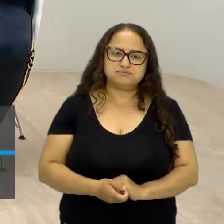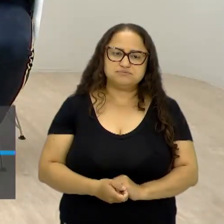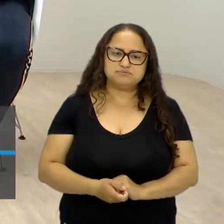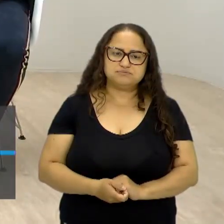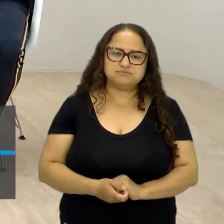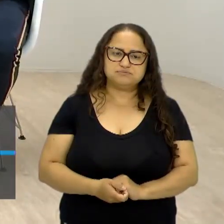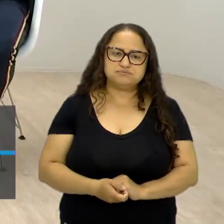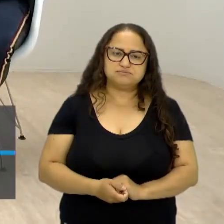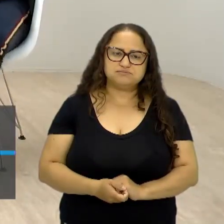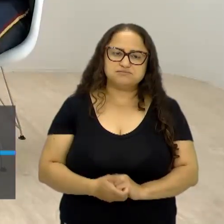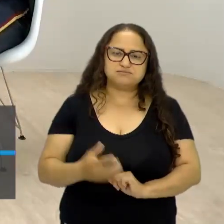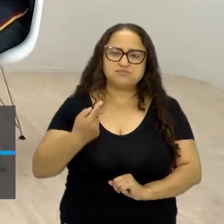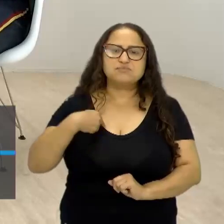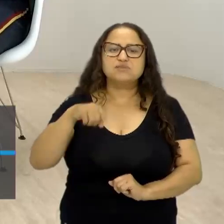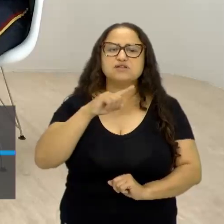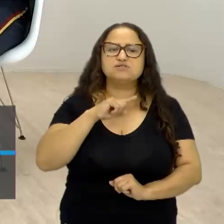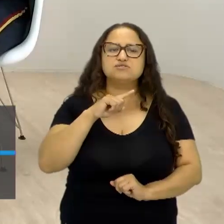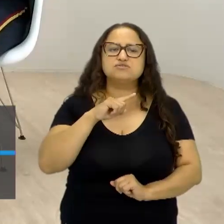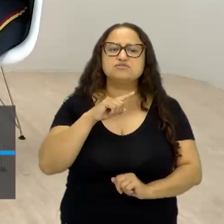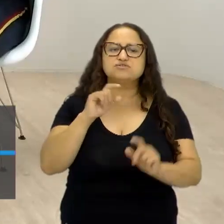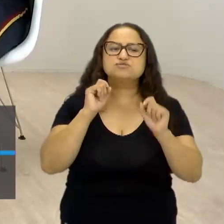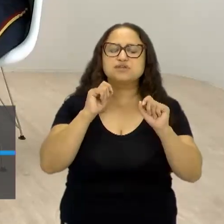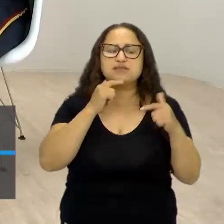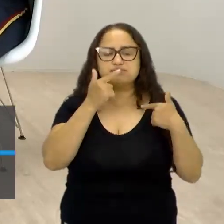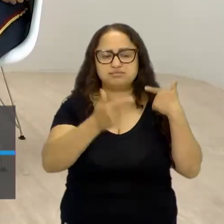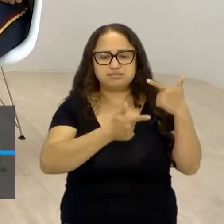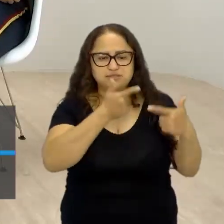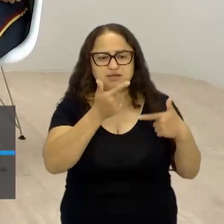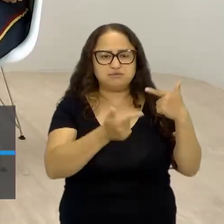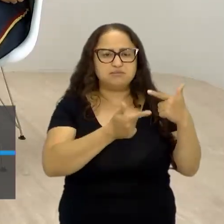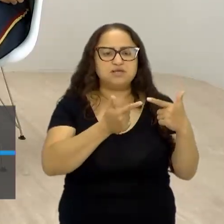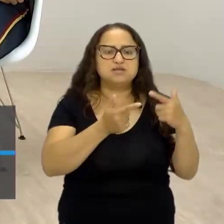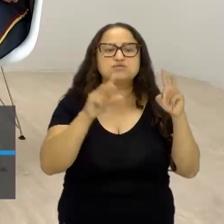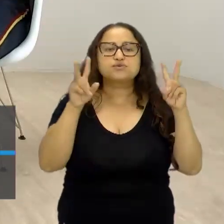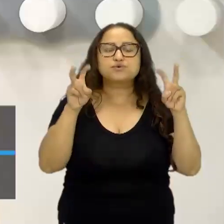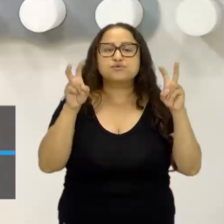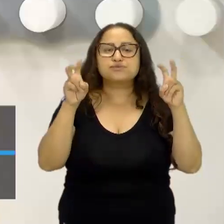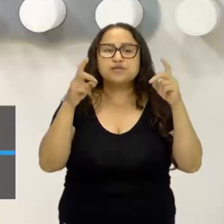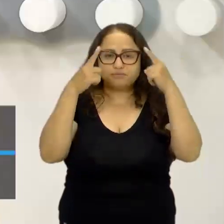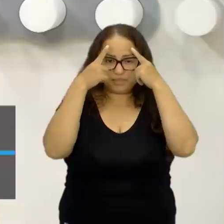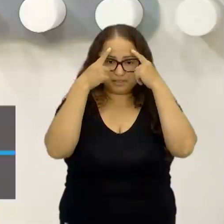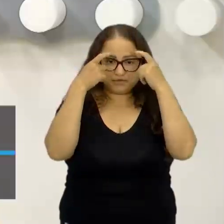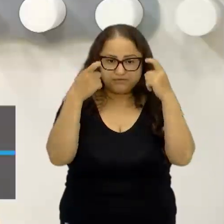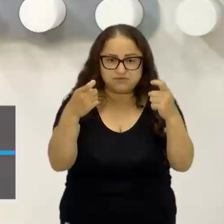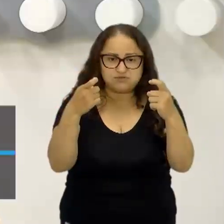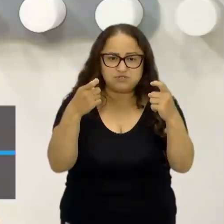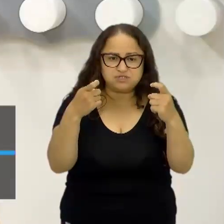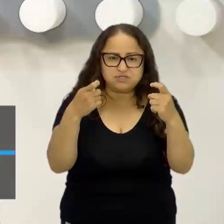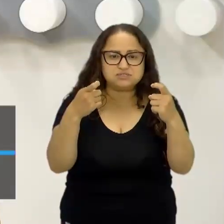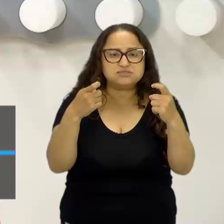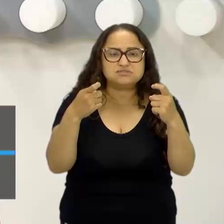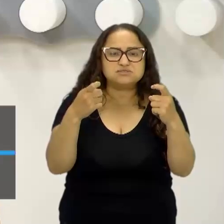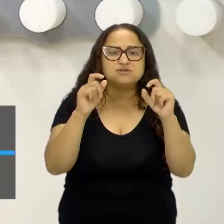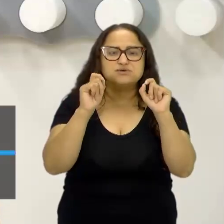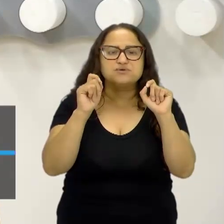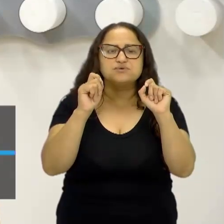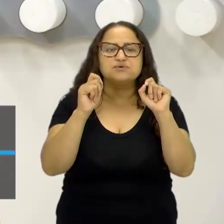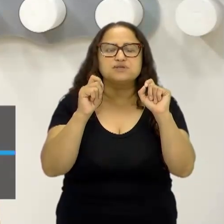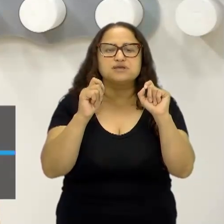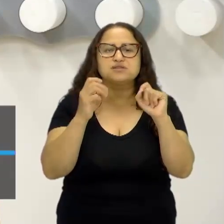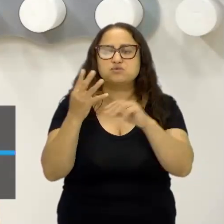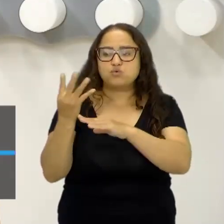sim, Nós estamos trabalhando com essa temática da violência, né, nesse quarto